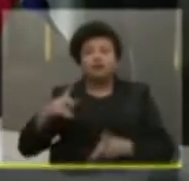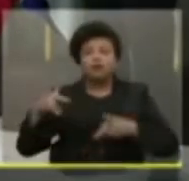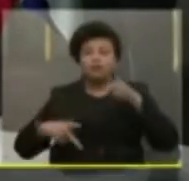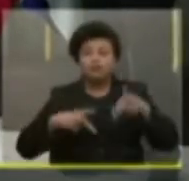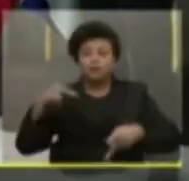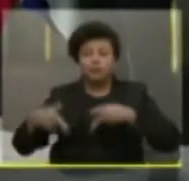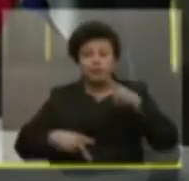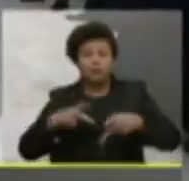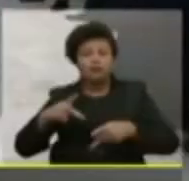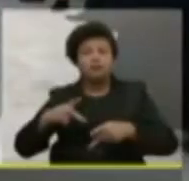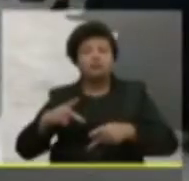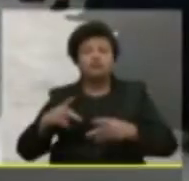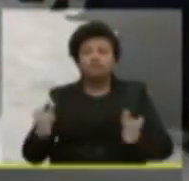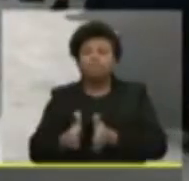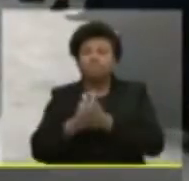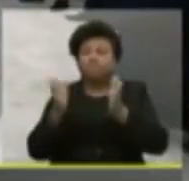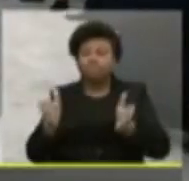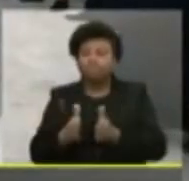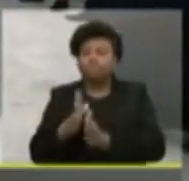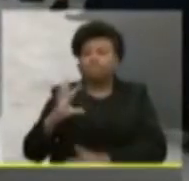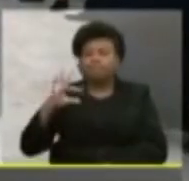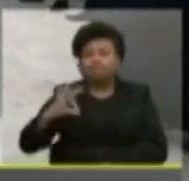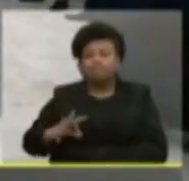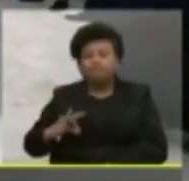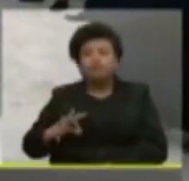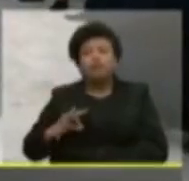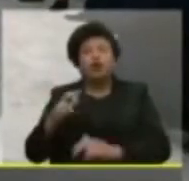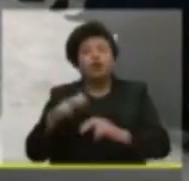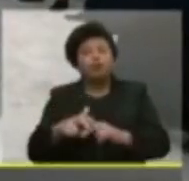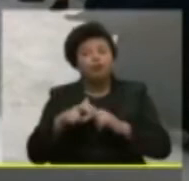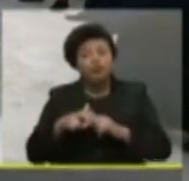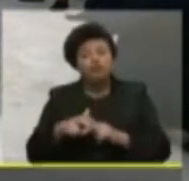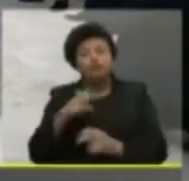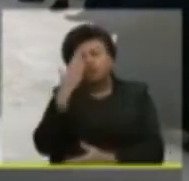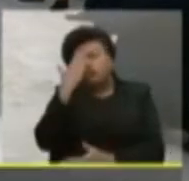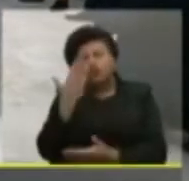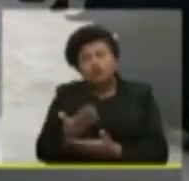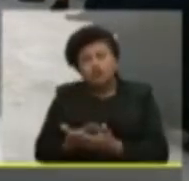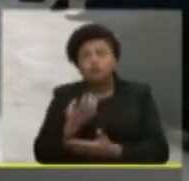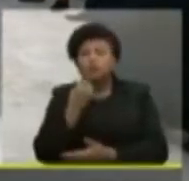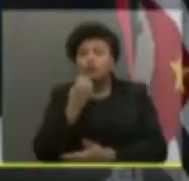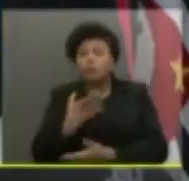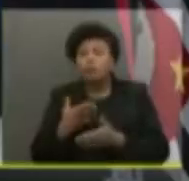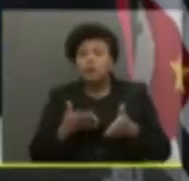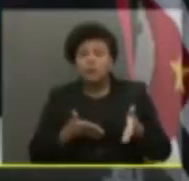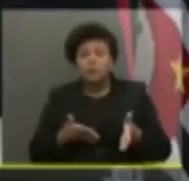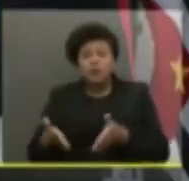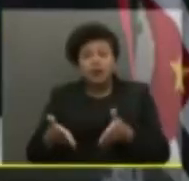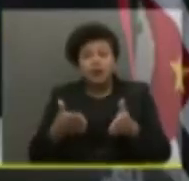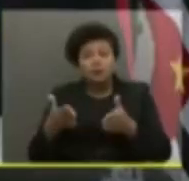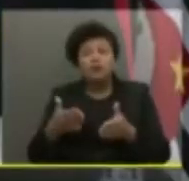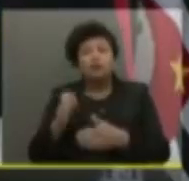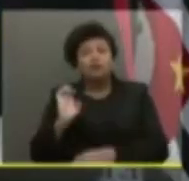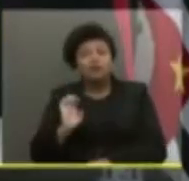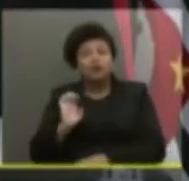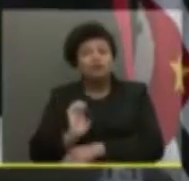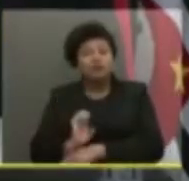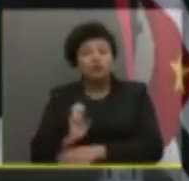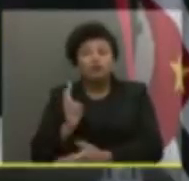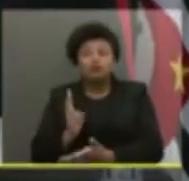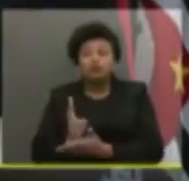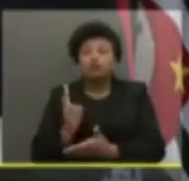% a partir do ano que vem. Também o número de alíquotas diminui de 5 para 2, de 17% e